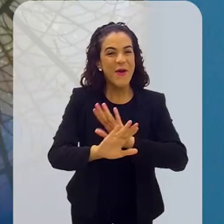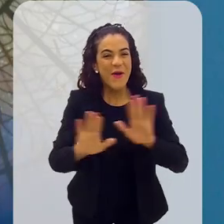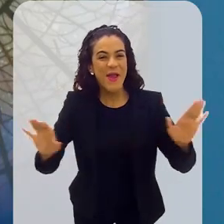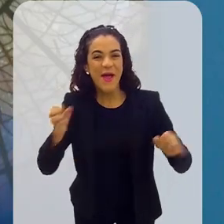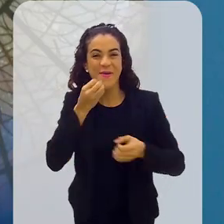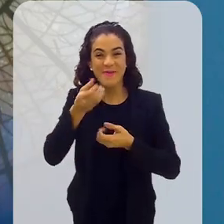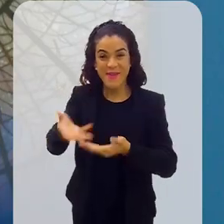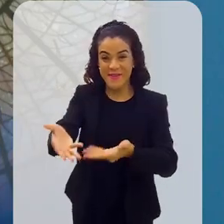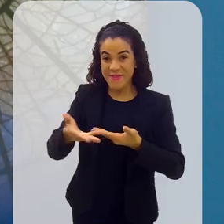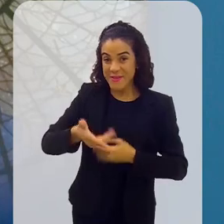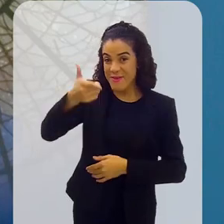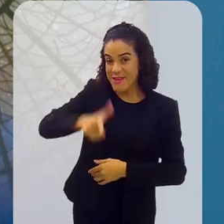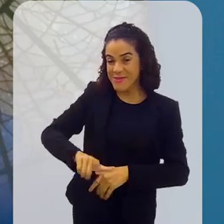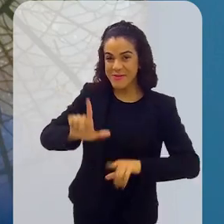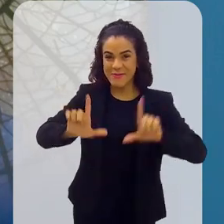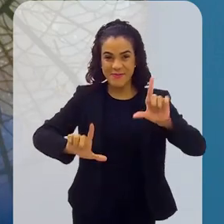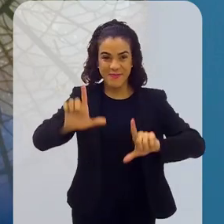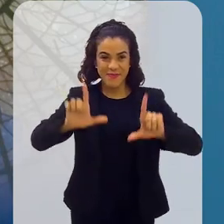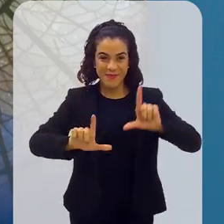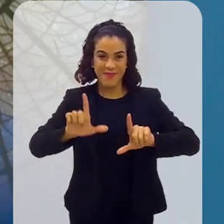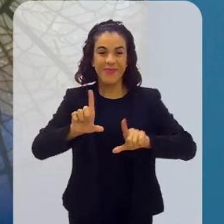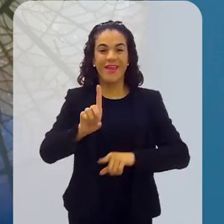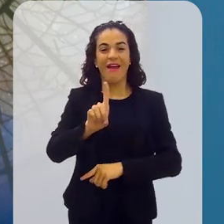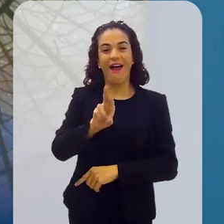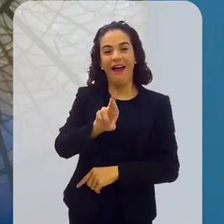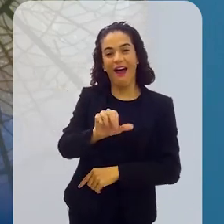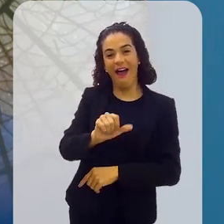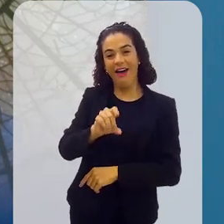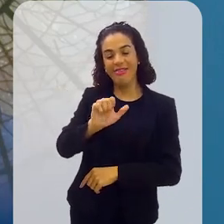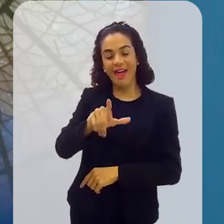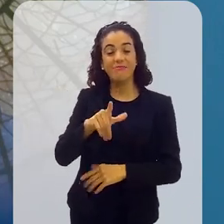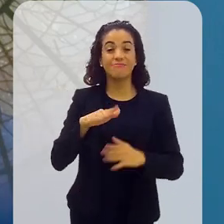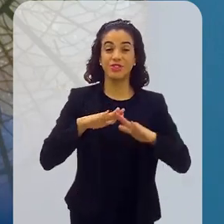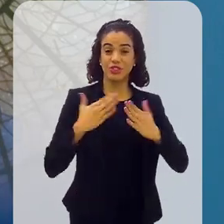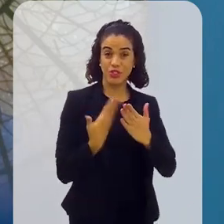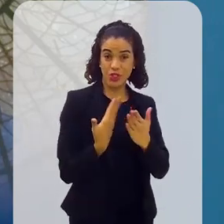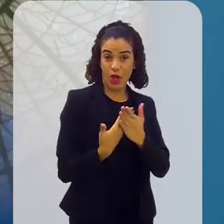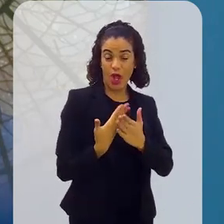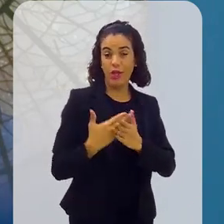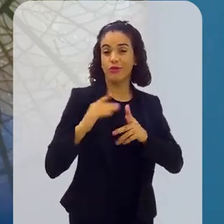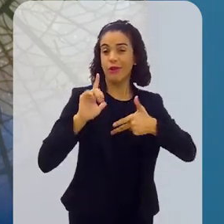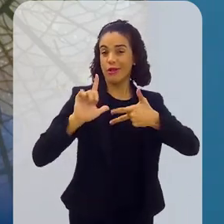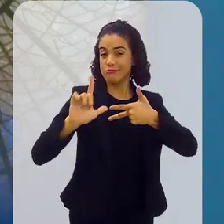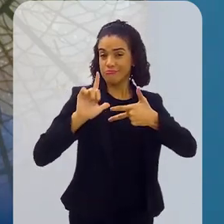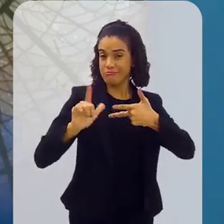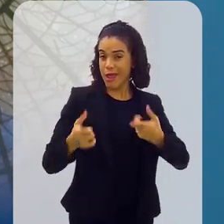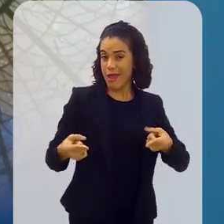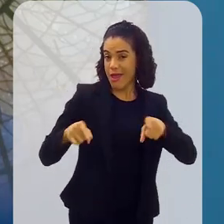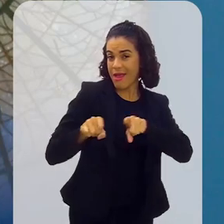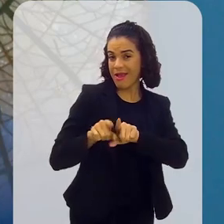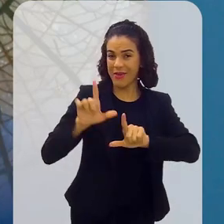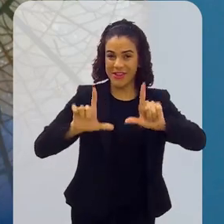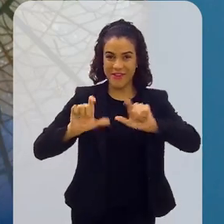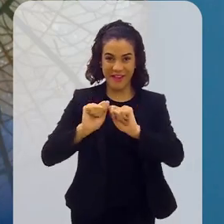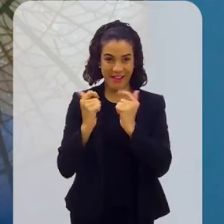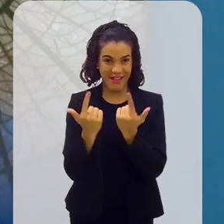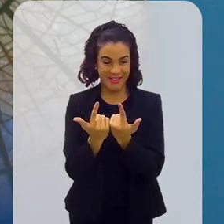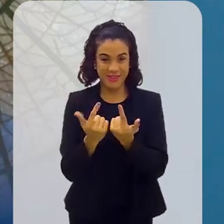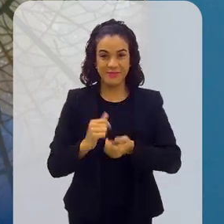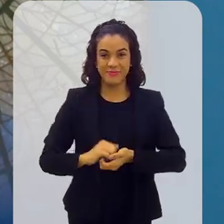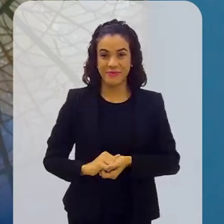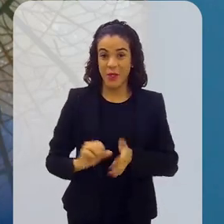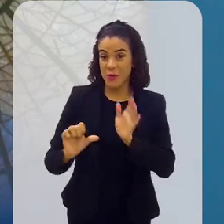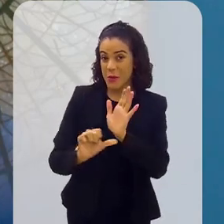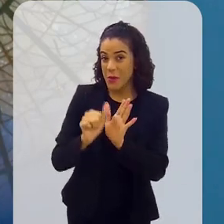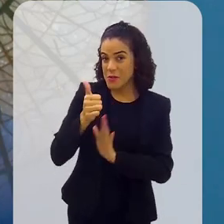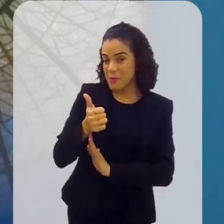Olá, sejam bem-vindos a mais um programa Radar Elerge, da Escola do Legislativo, produzido em parceria com a TV Elerge.